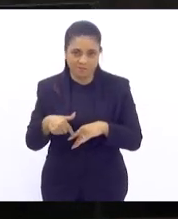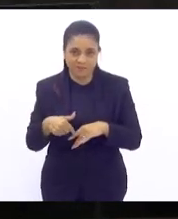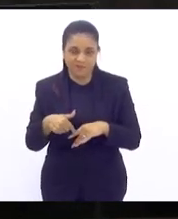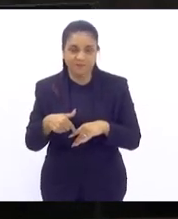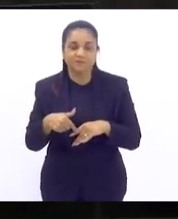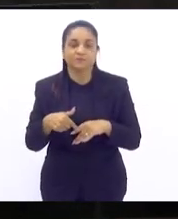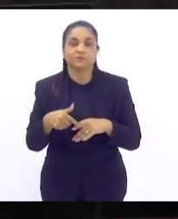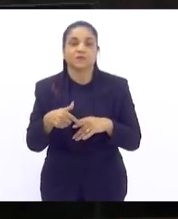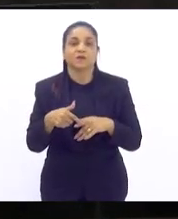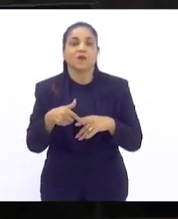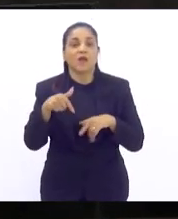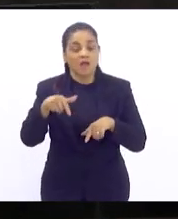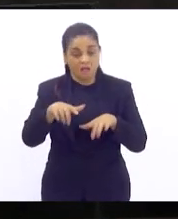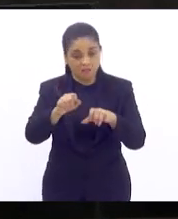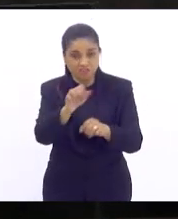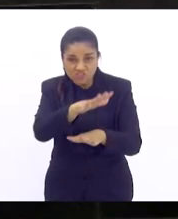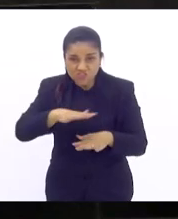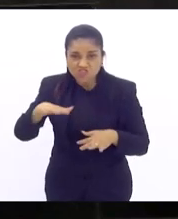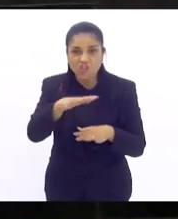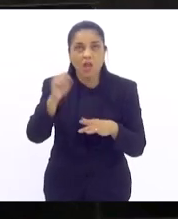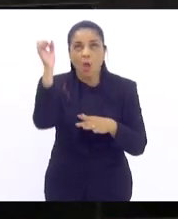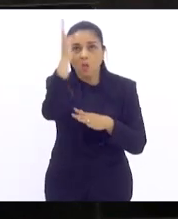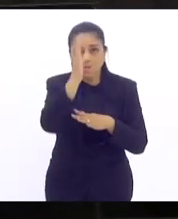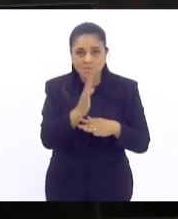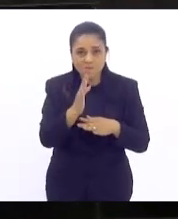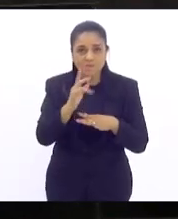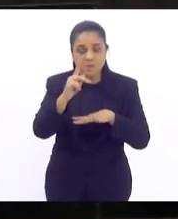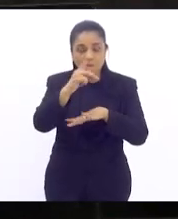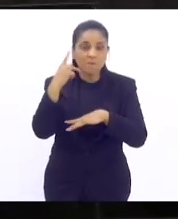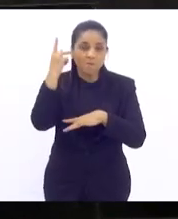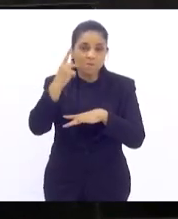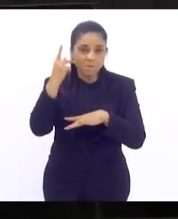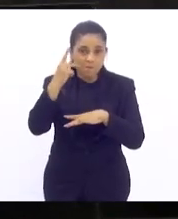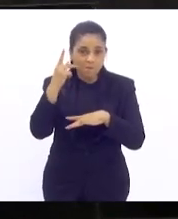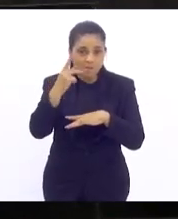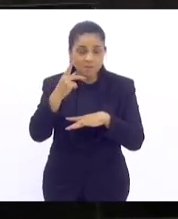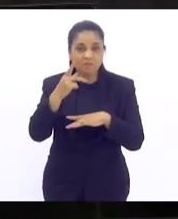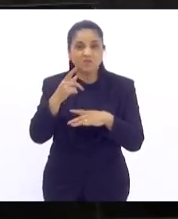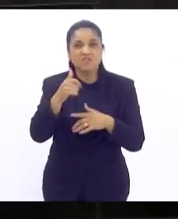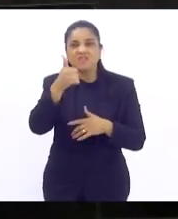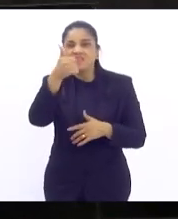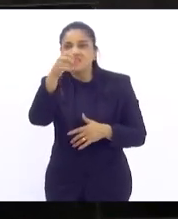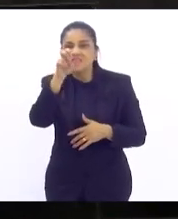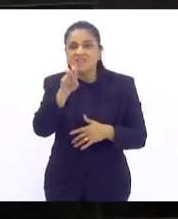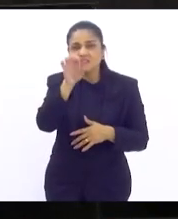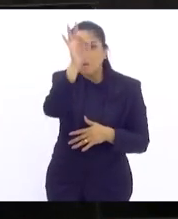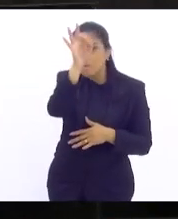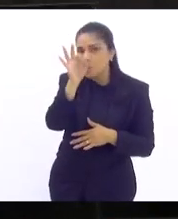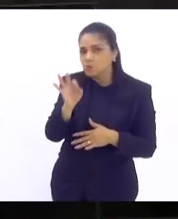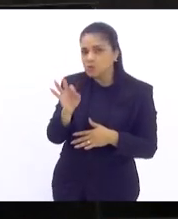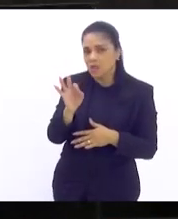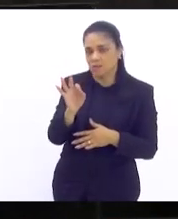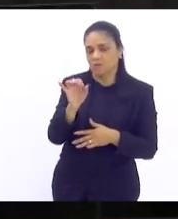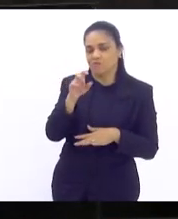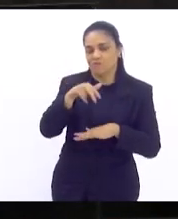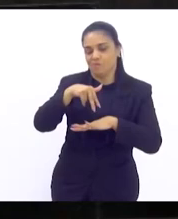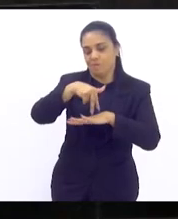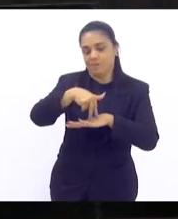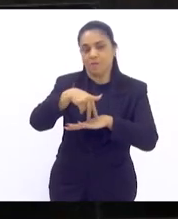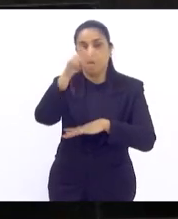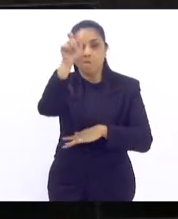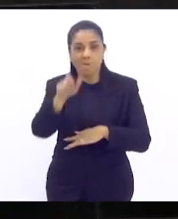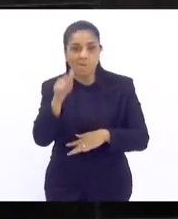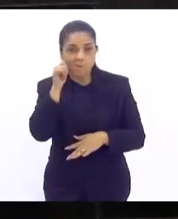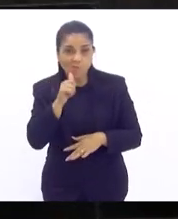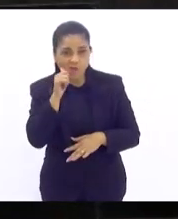no parlamento brasileiro cerca de 15% de mulheres. Quando comparamos com a América Latina e